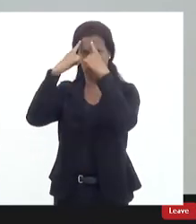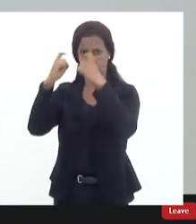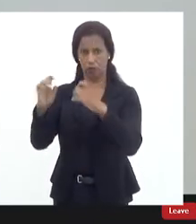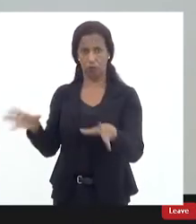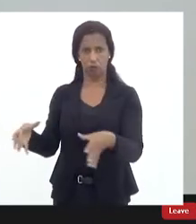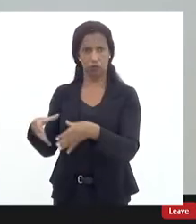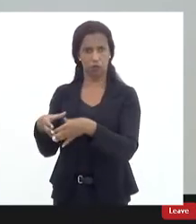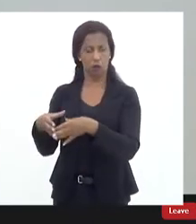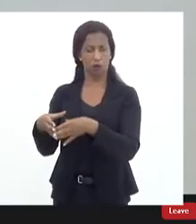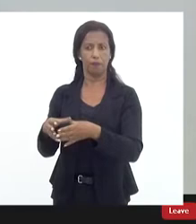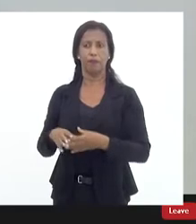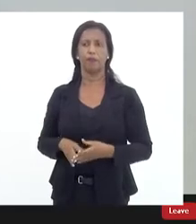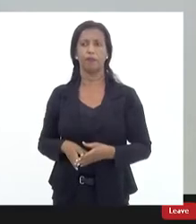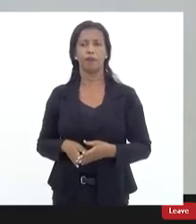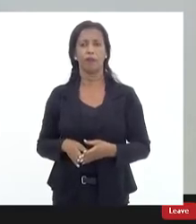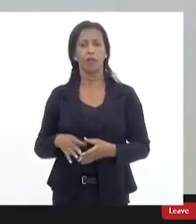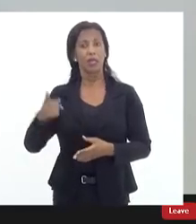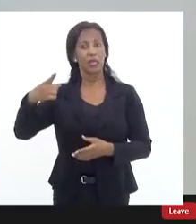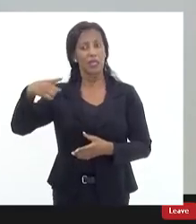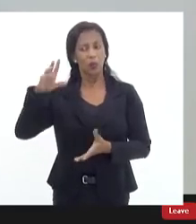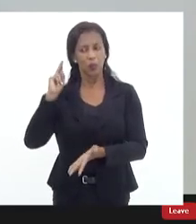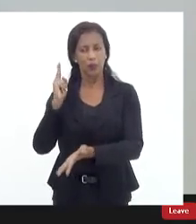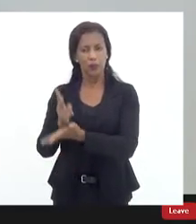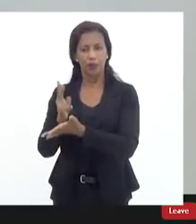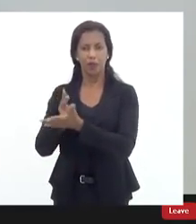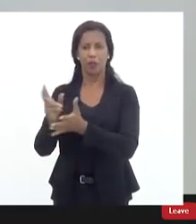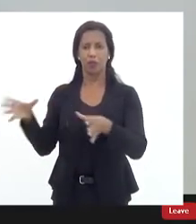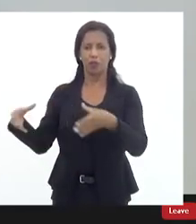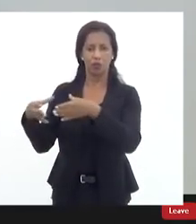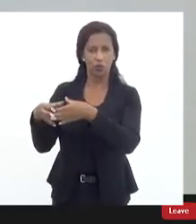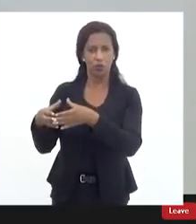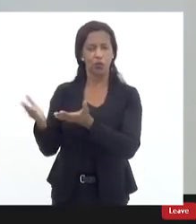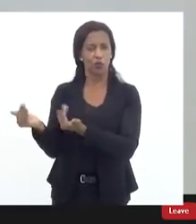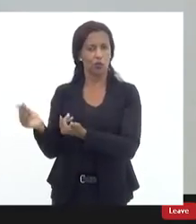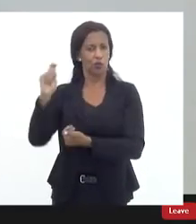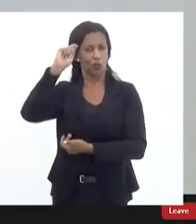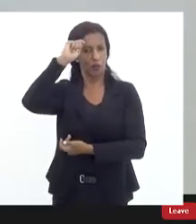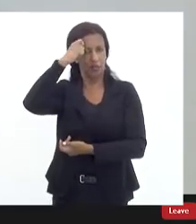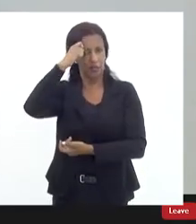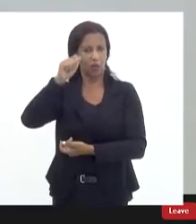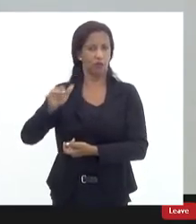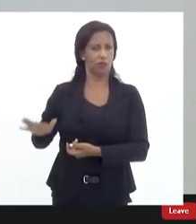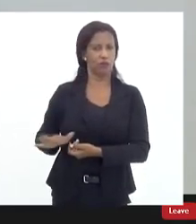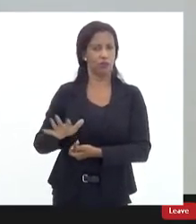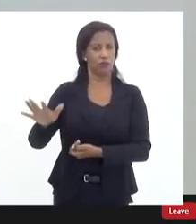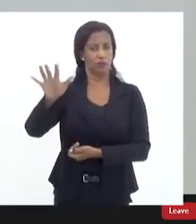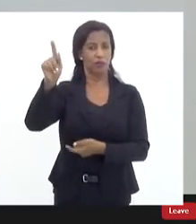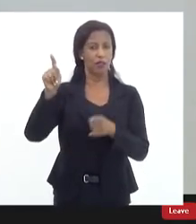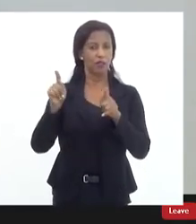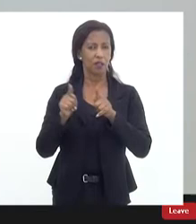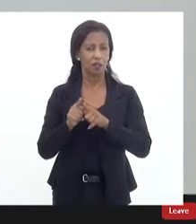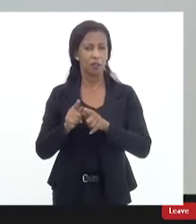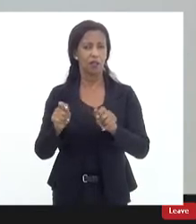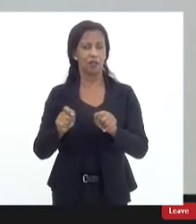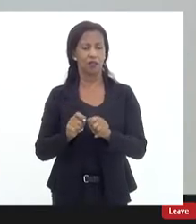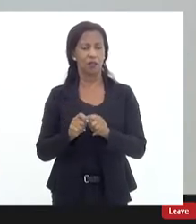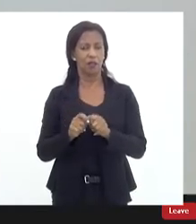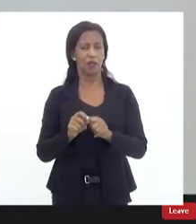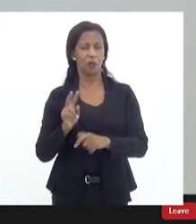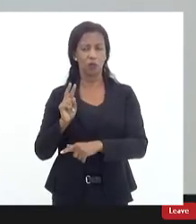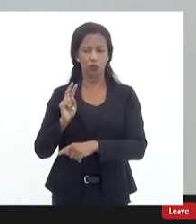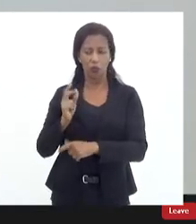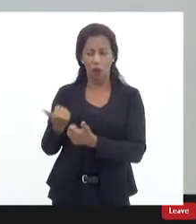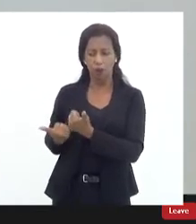majoritário são jovens negros moradores de áreas periféricas de favelas subúrbios e também fazemos o atendimento e